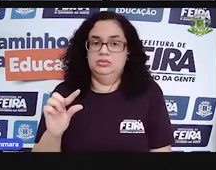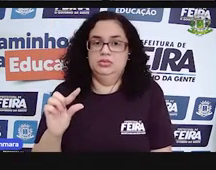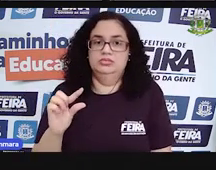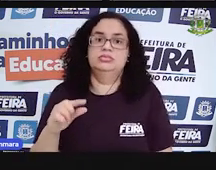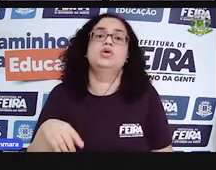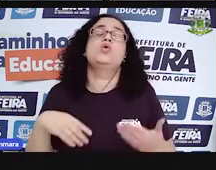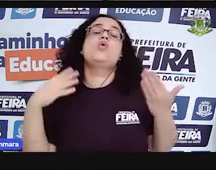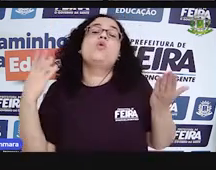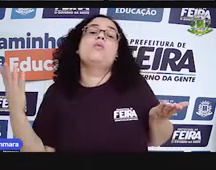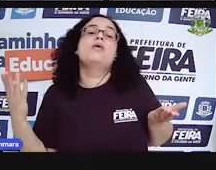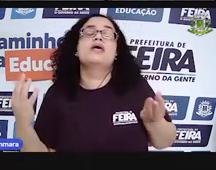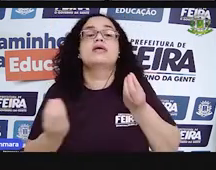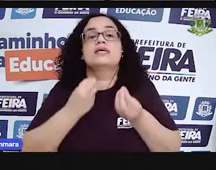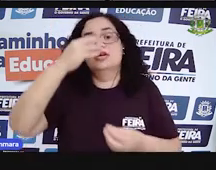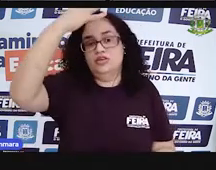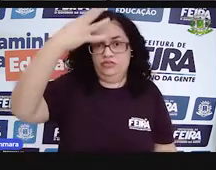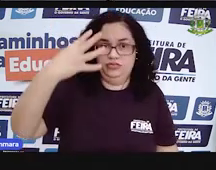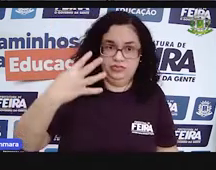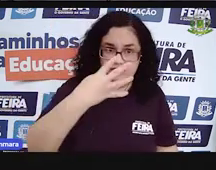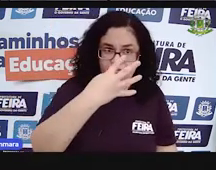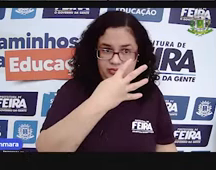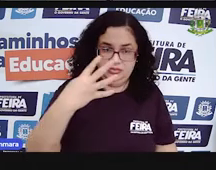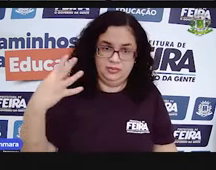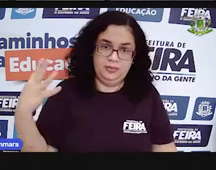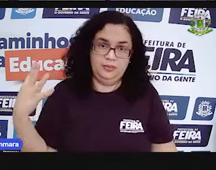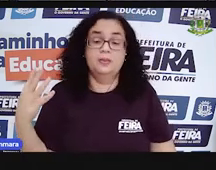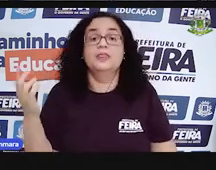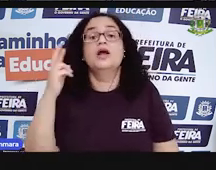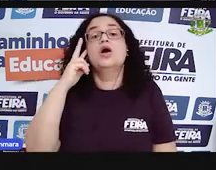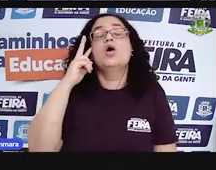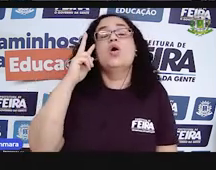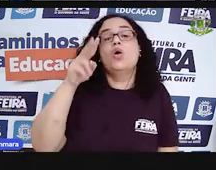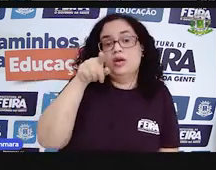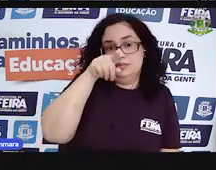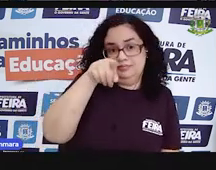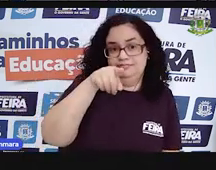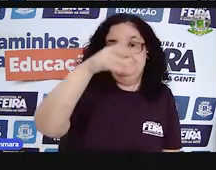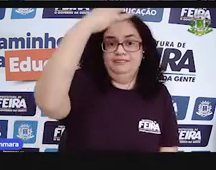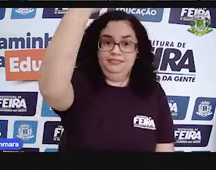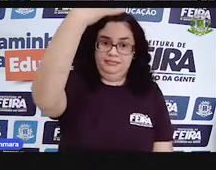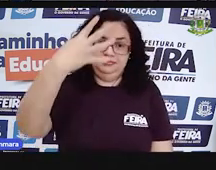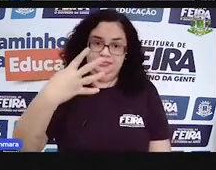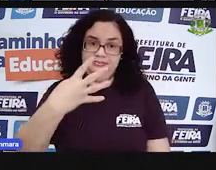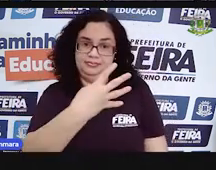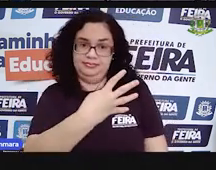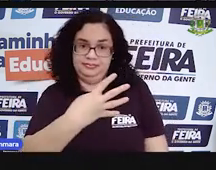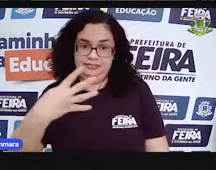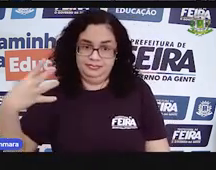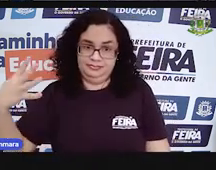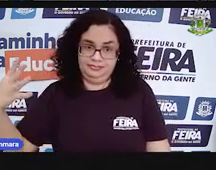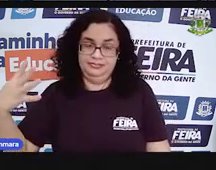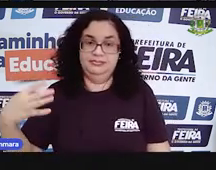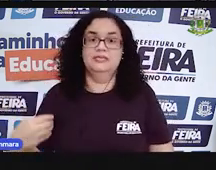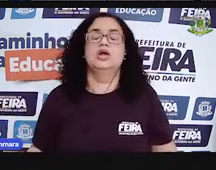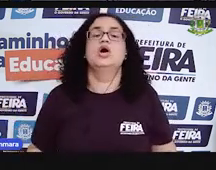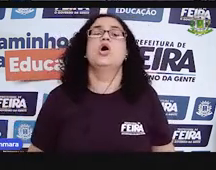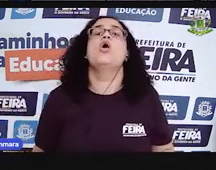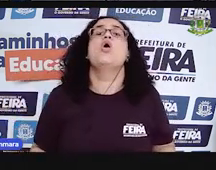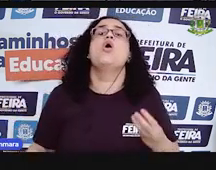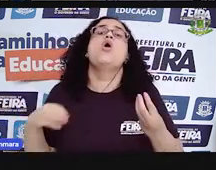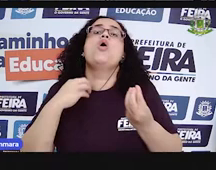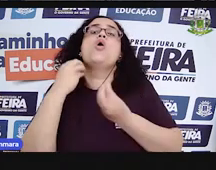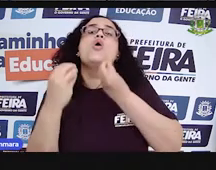como é que fica essa tabela? Bom, olha para essa tabela aí agora, ó. Como é que essa